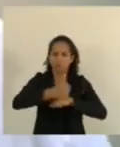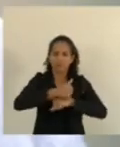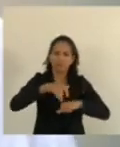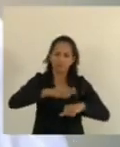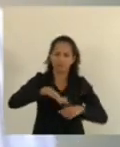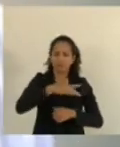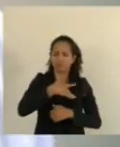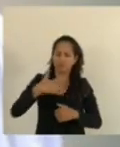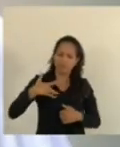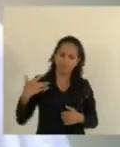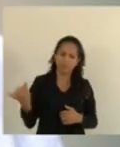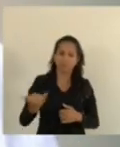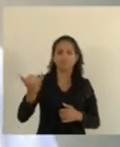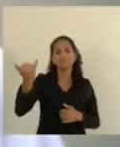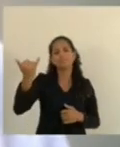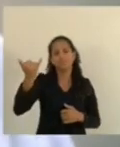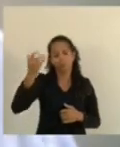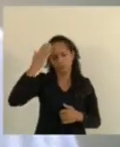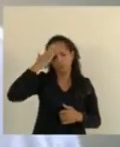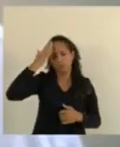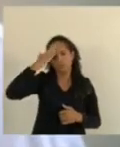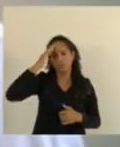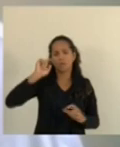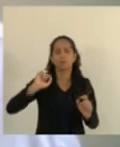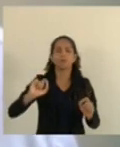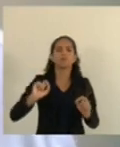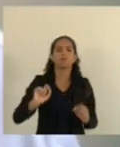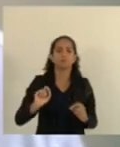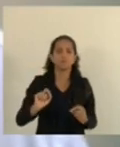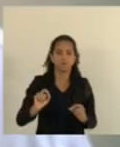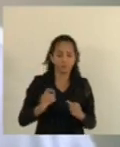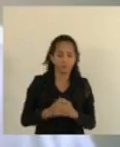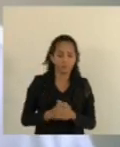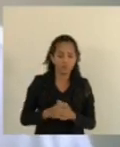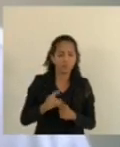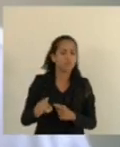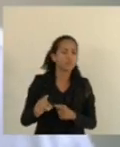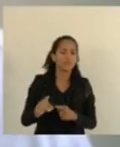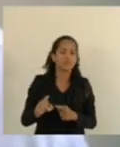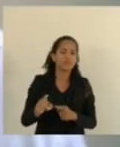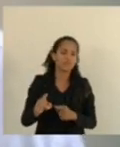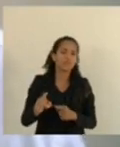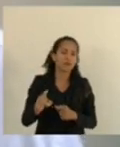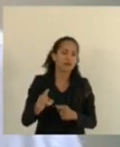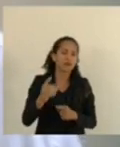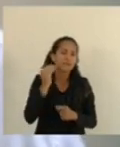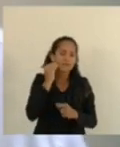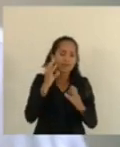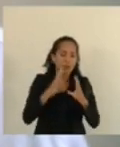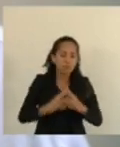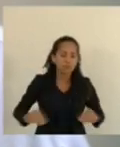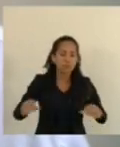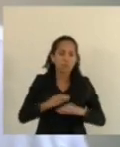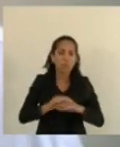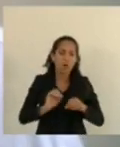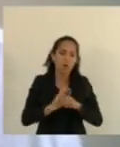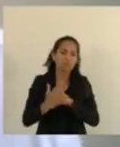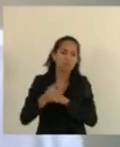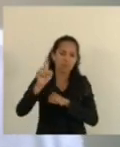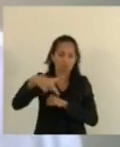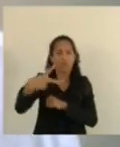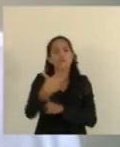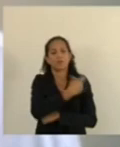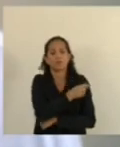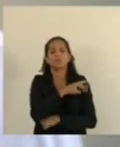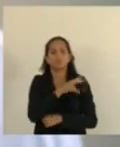importante. Nós sabemos que o que previne essa doença é a vacinação. E